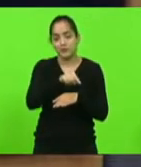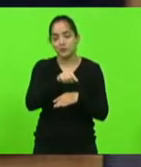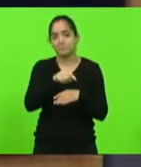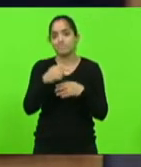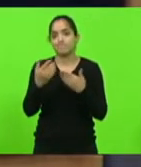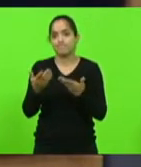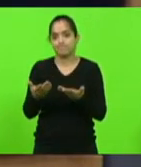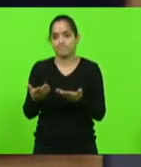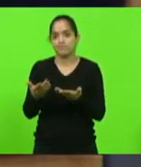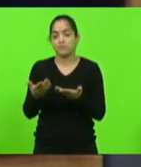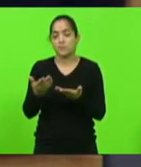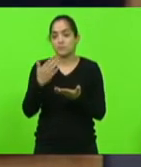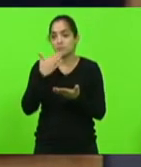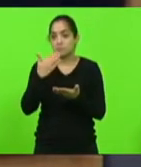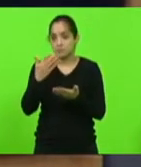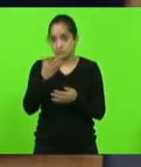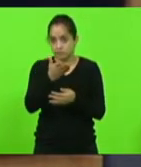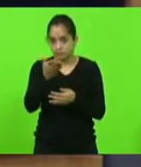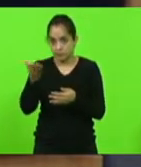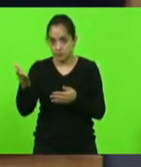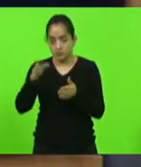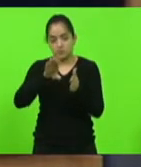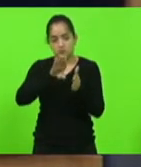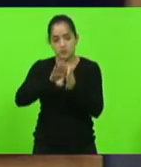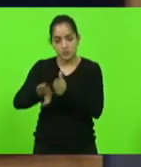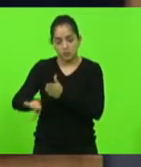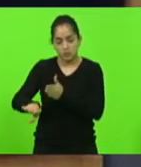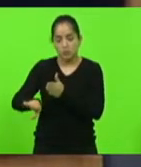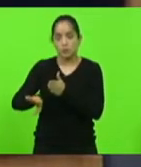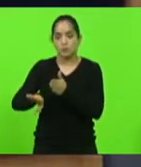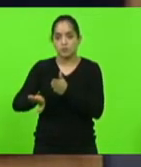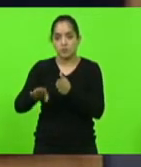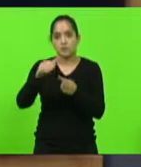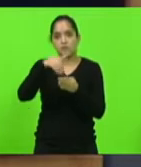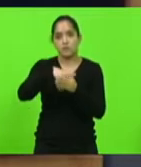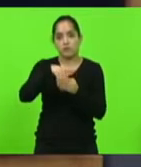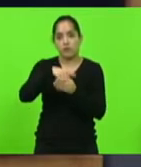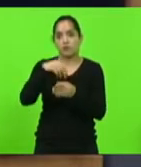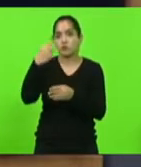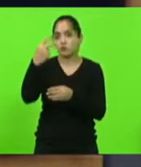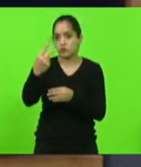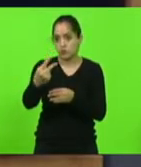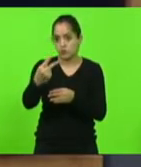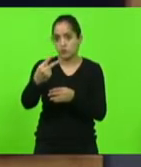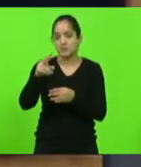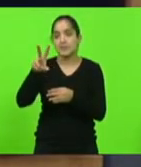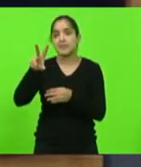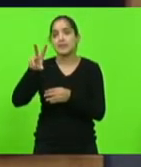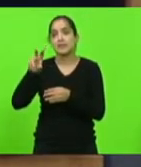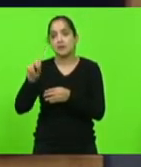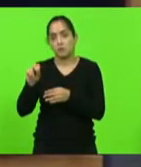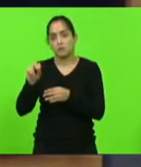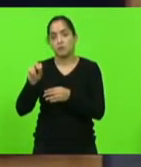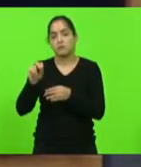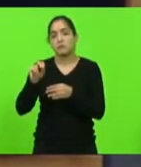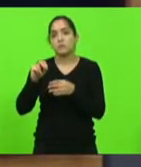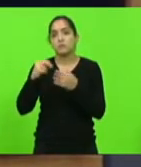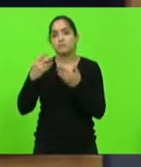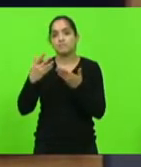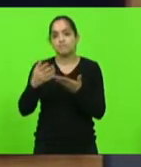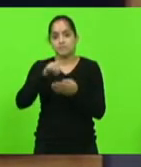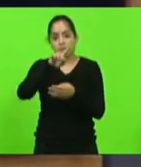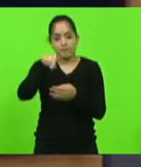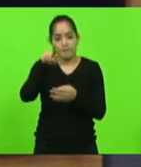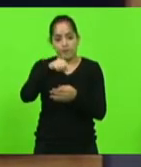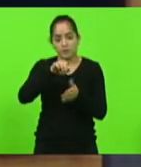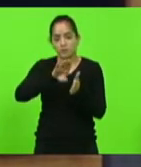Por isso, eu peço aos colegas que a gente derrube o veto, voto 2, voto não a este veto que infelizmente e,